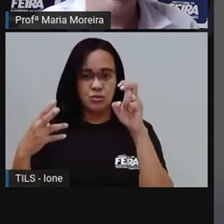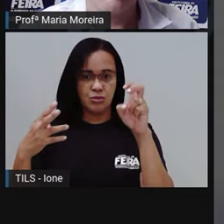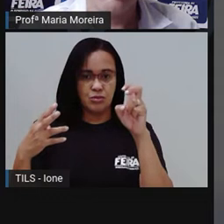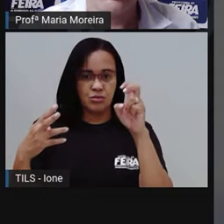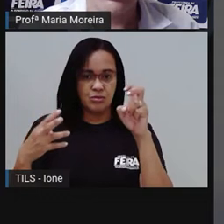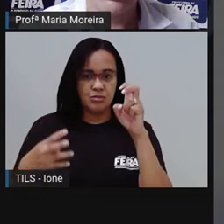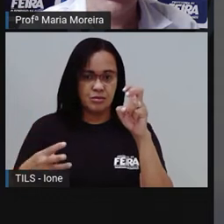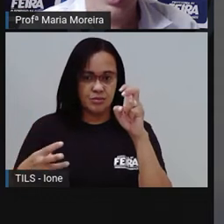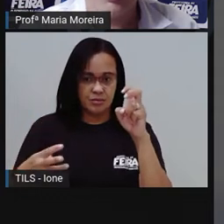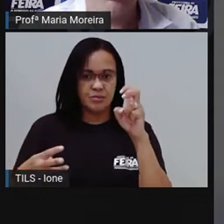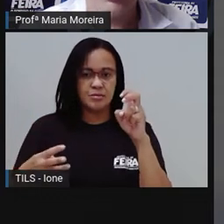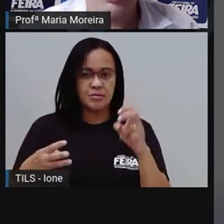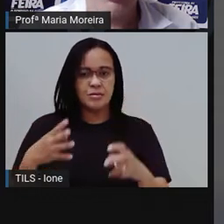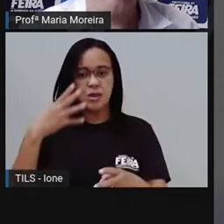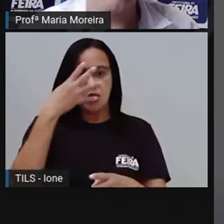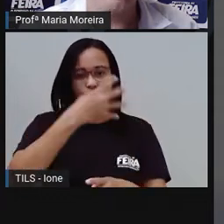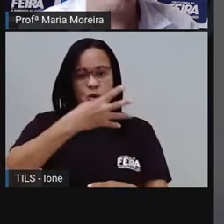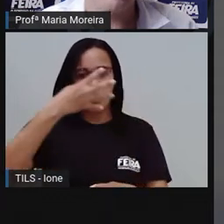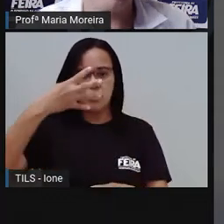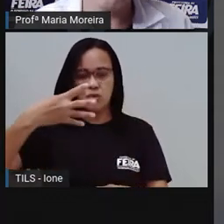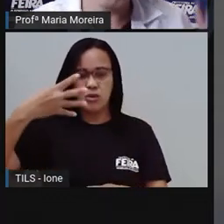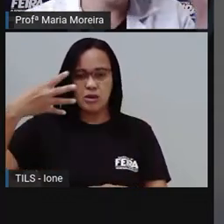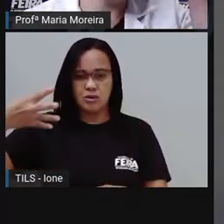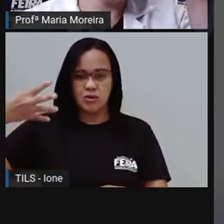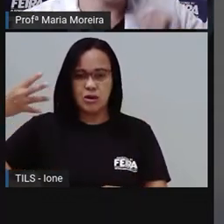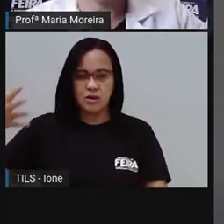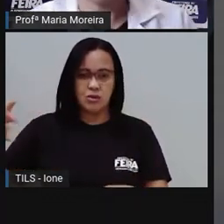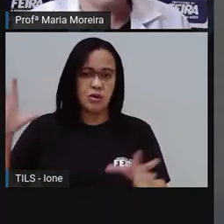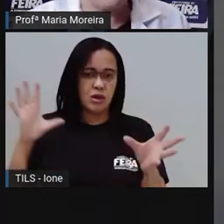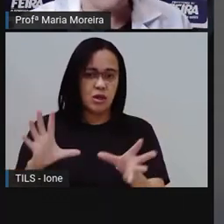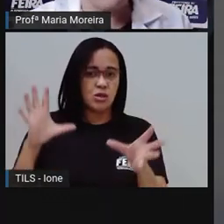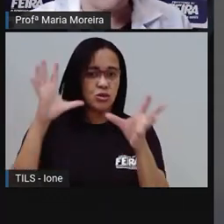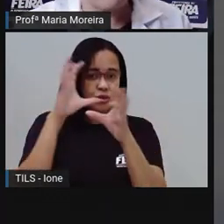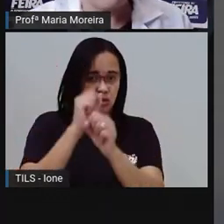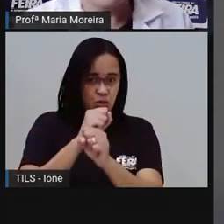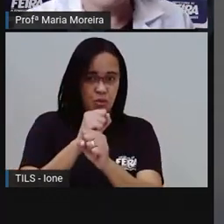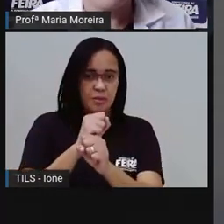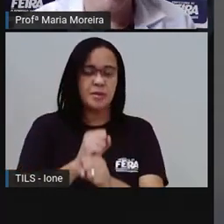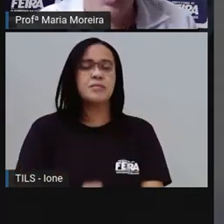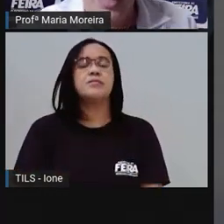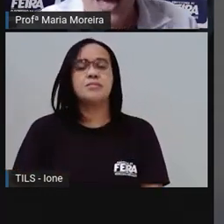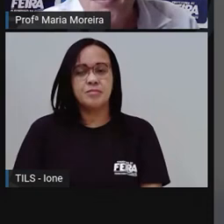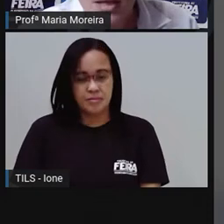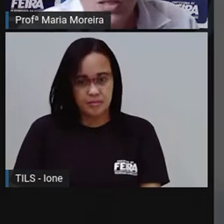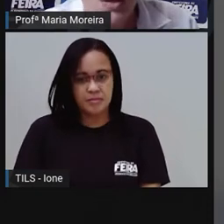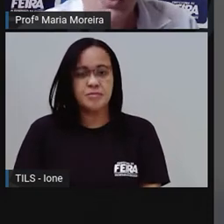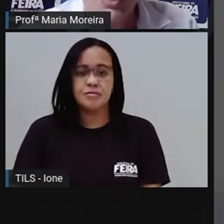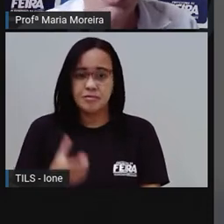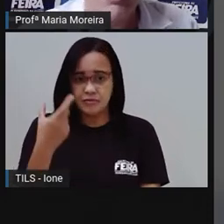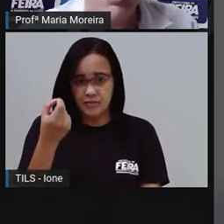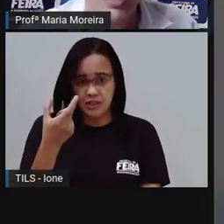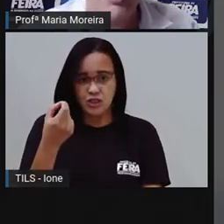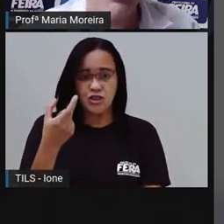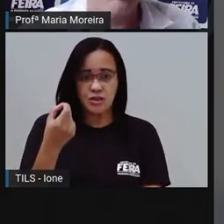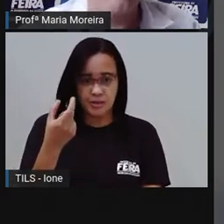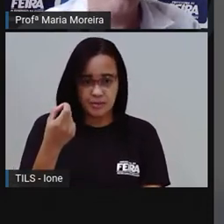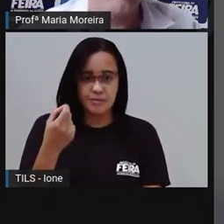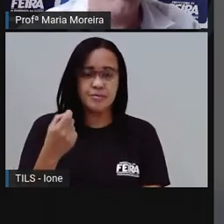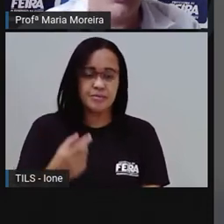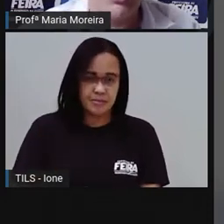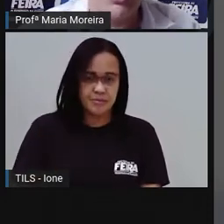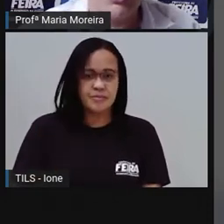ó. Do quinto carro. E aí, vou somar, como a Pró fez aqui com os dedinhos. Que dá o quê? A mesma coisa. Vão dar